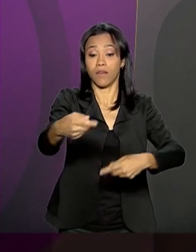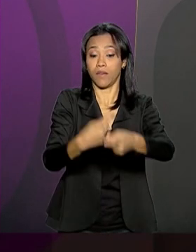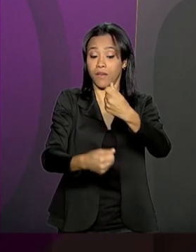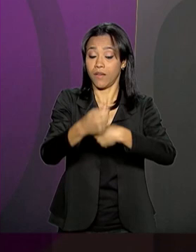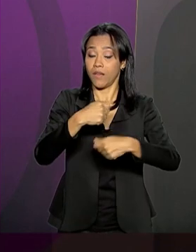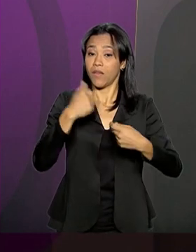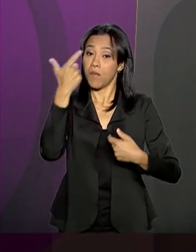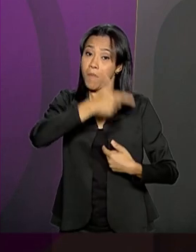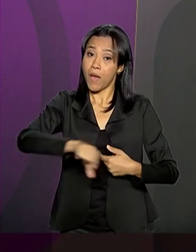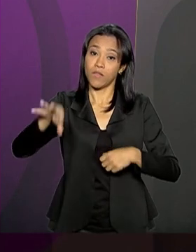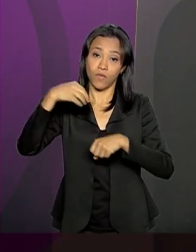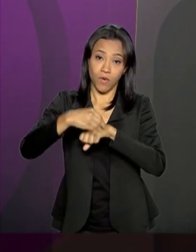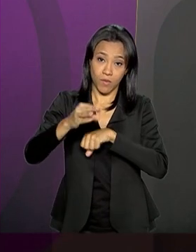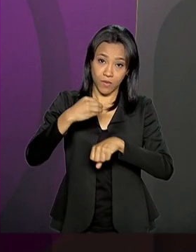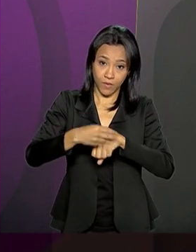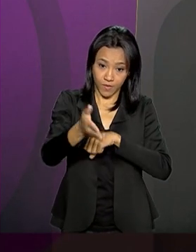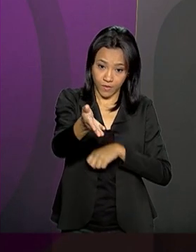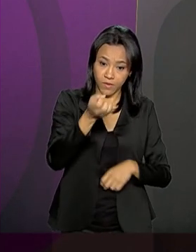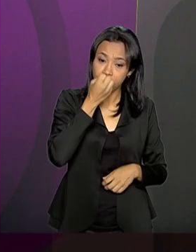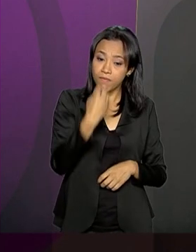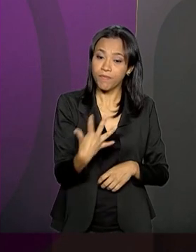Previdência. Olá, Gabriela, bom dia.